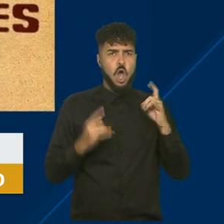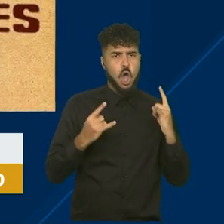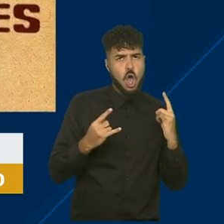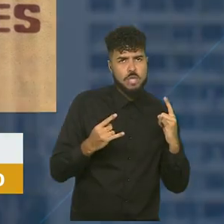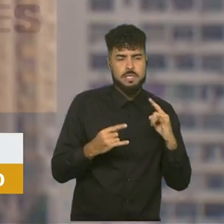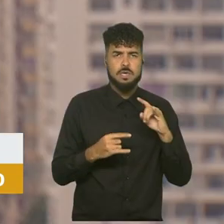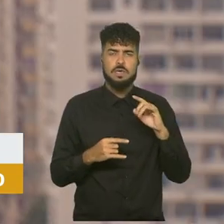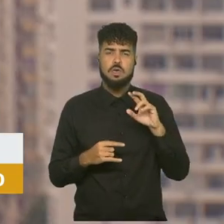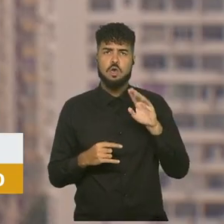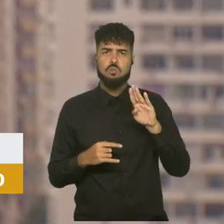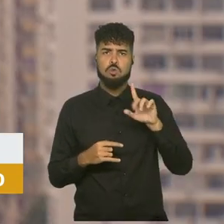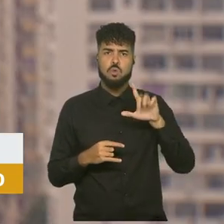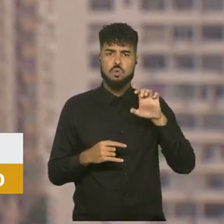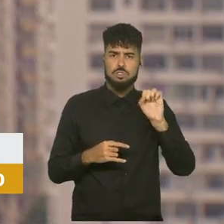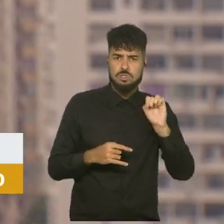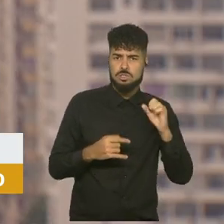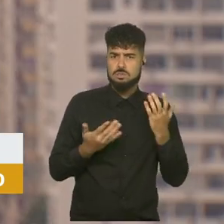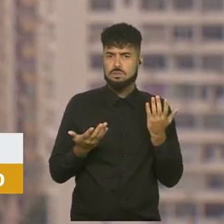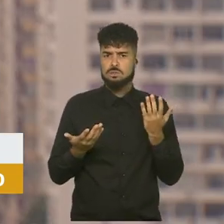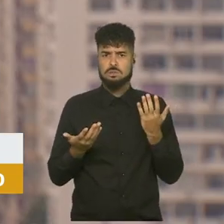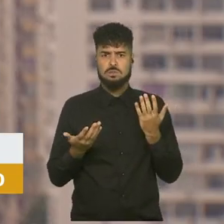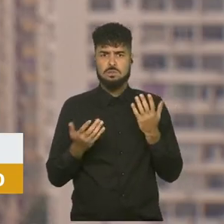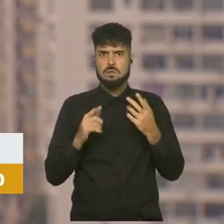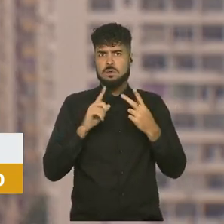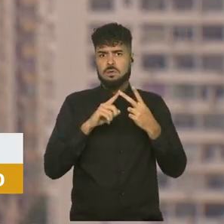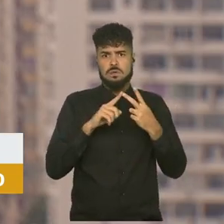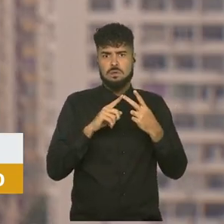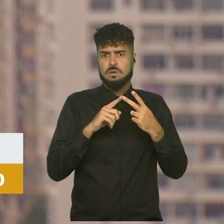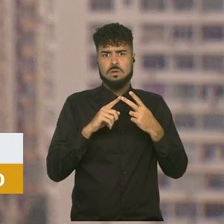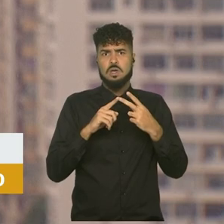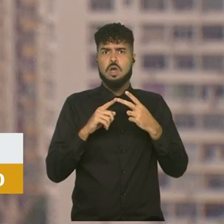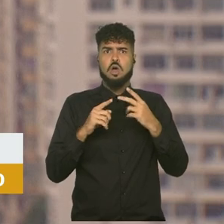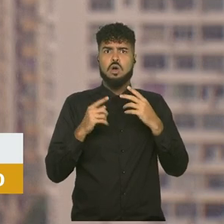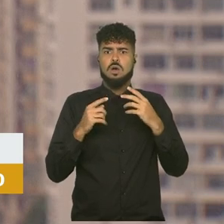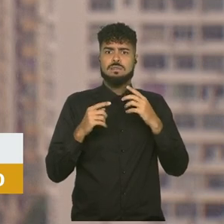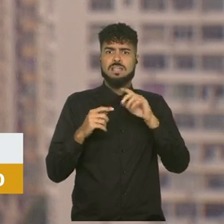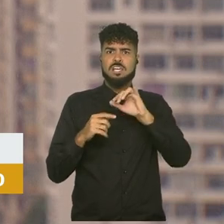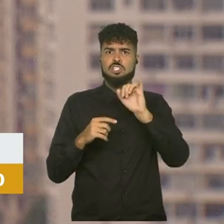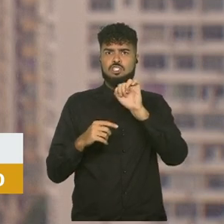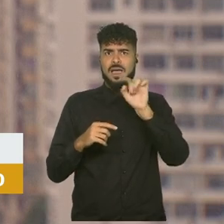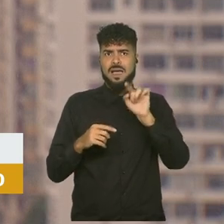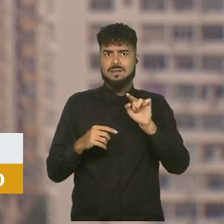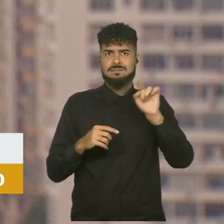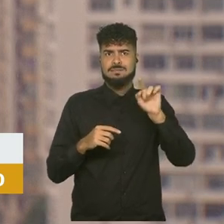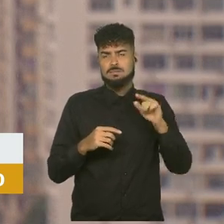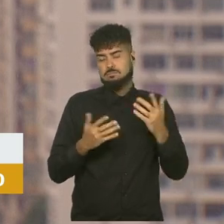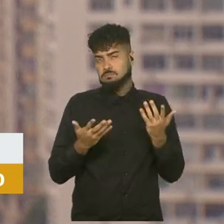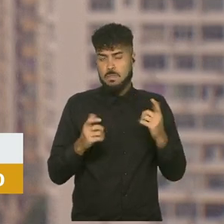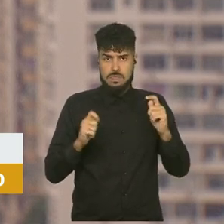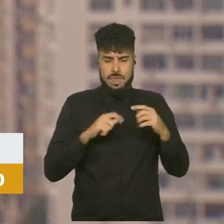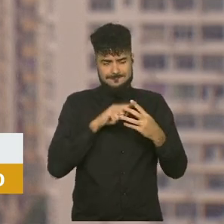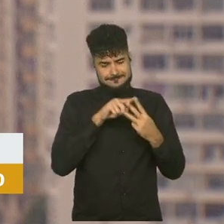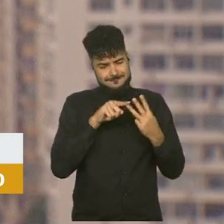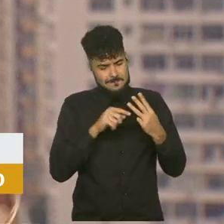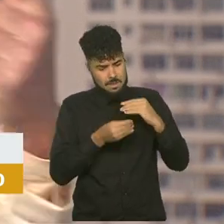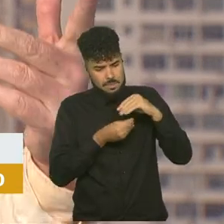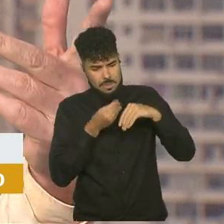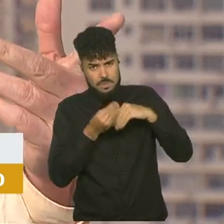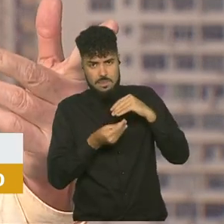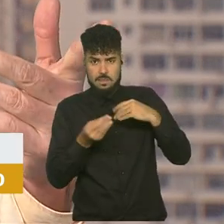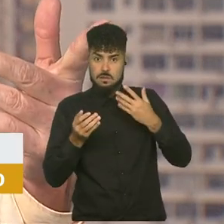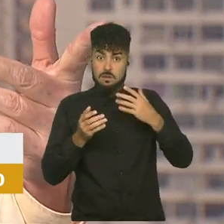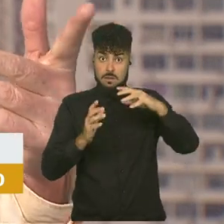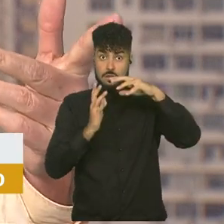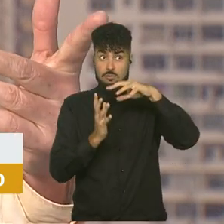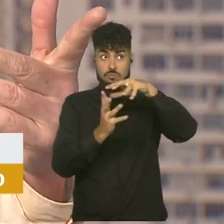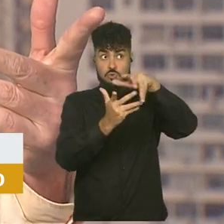o blues, o blues rock e o jazz também. Então, dá uma... para o mundo,